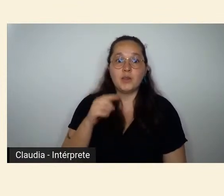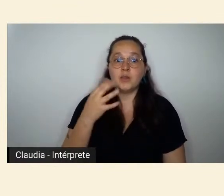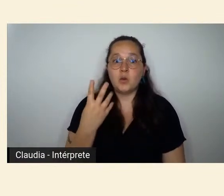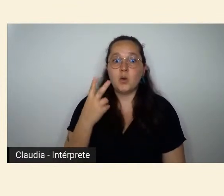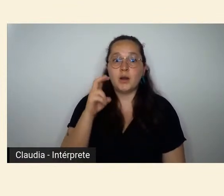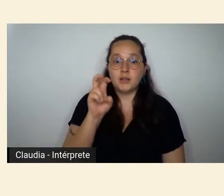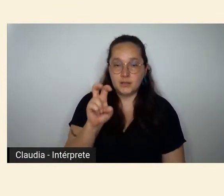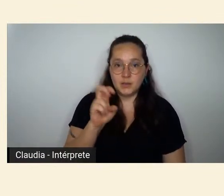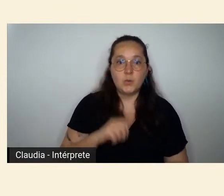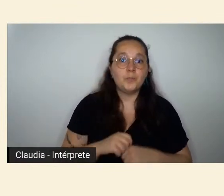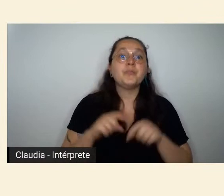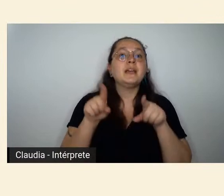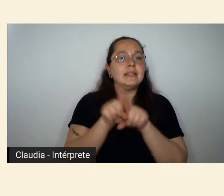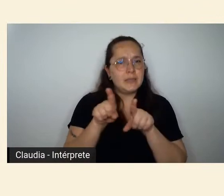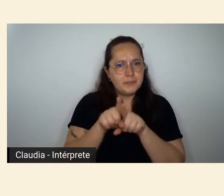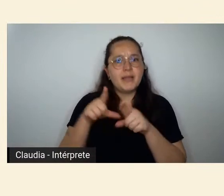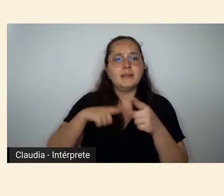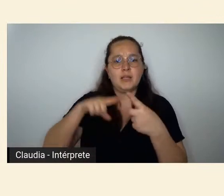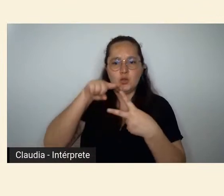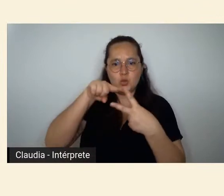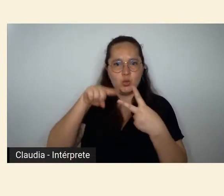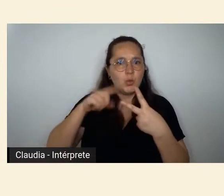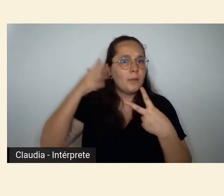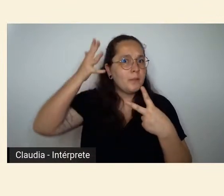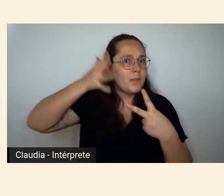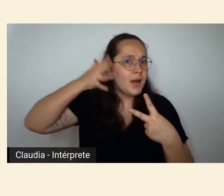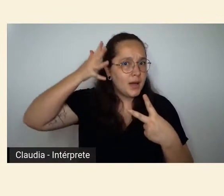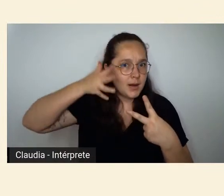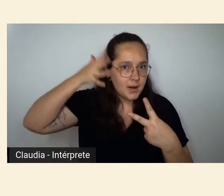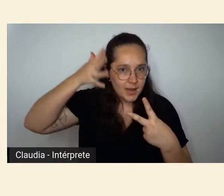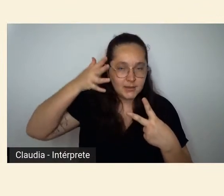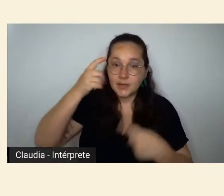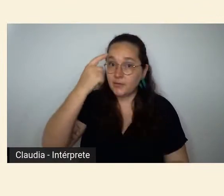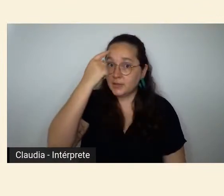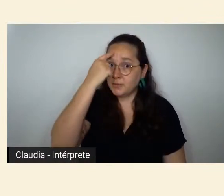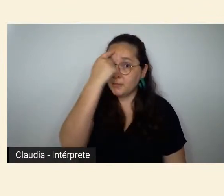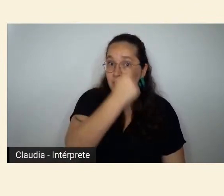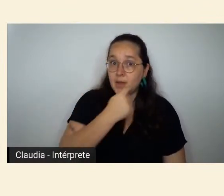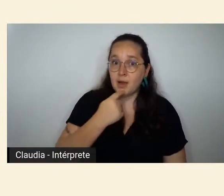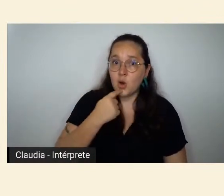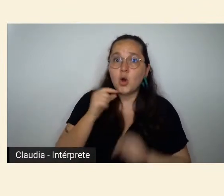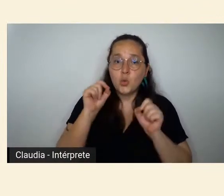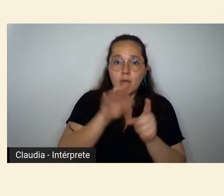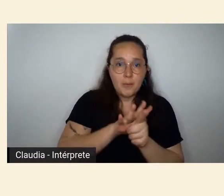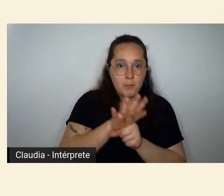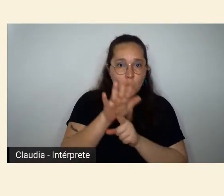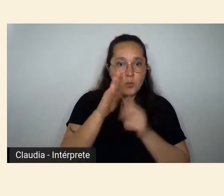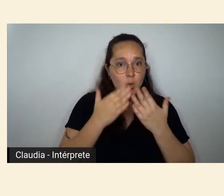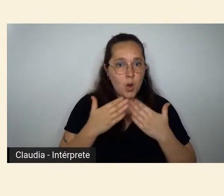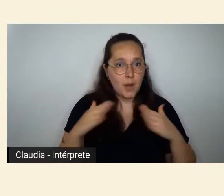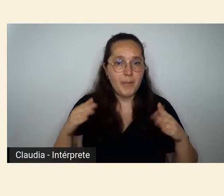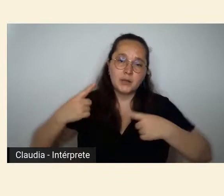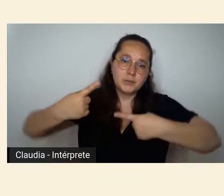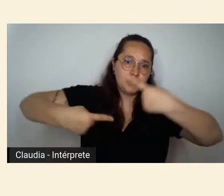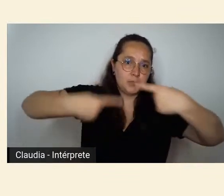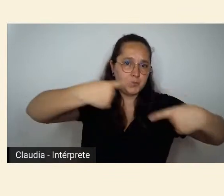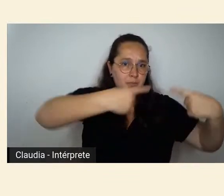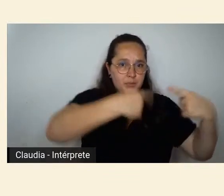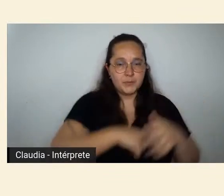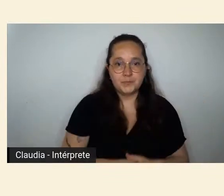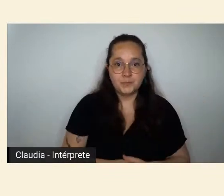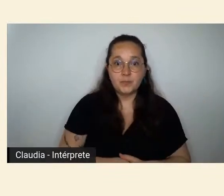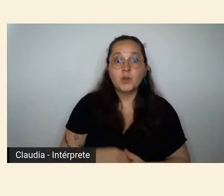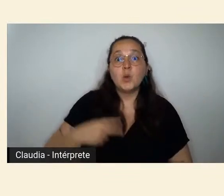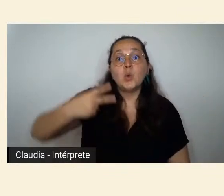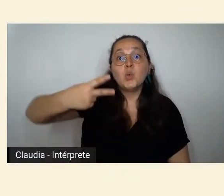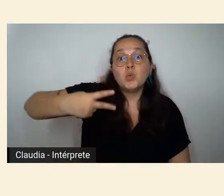é composta por duas palestras e será seguida de meia hora de debate com o público. A previsão é que o segundo debate